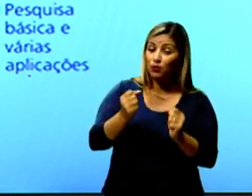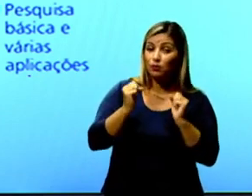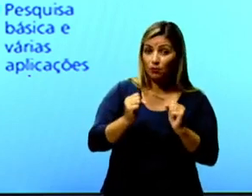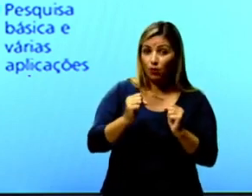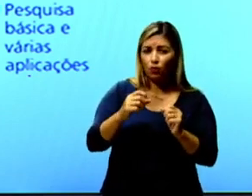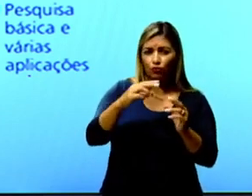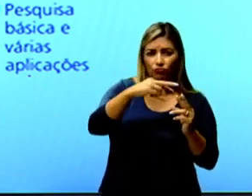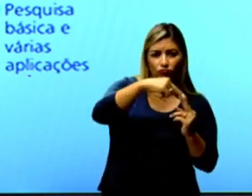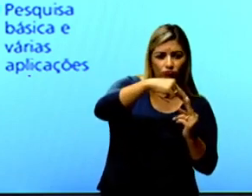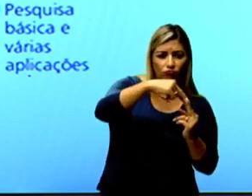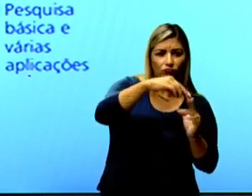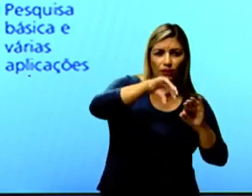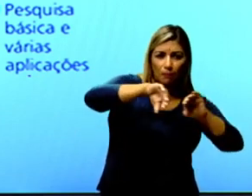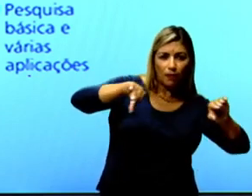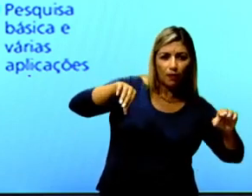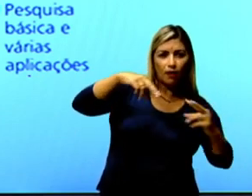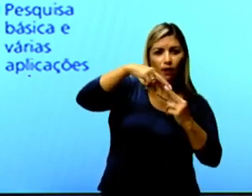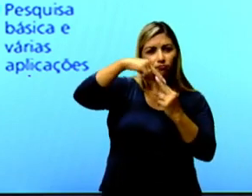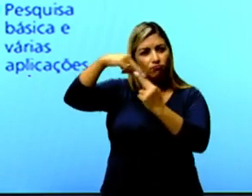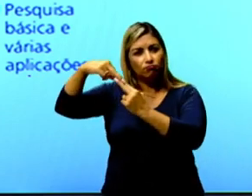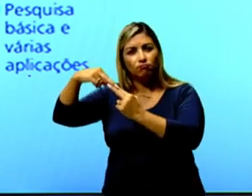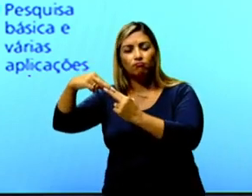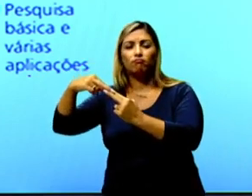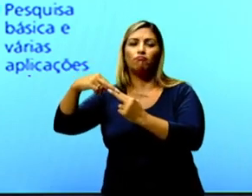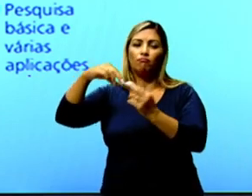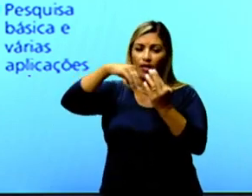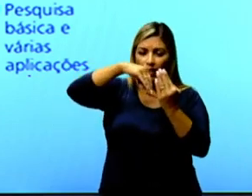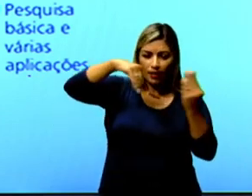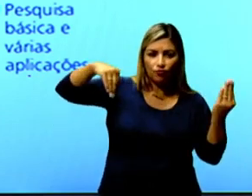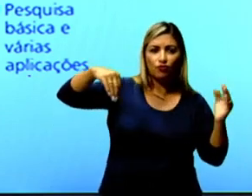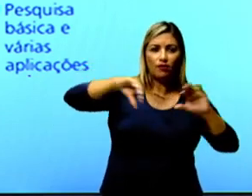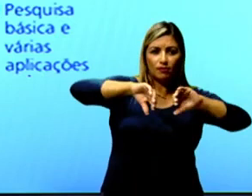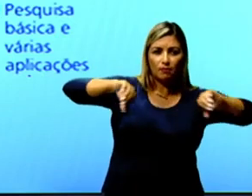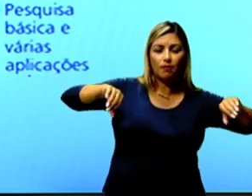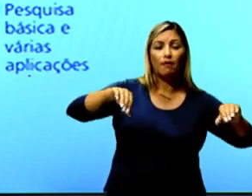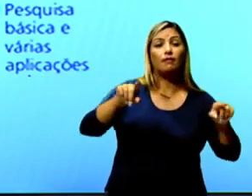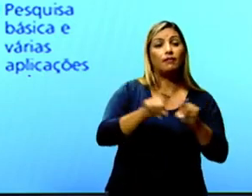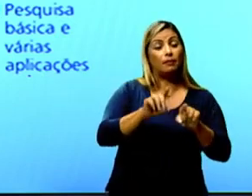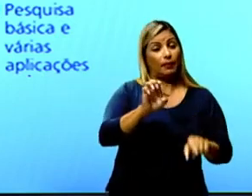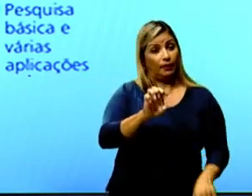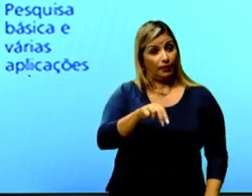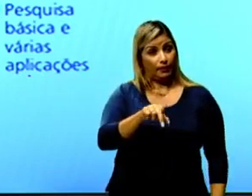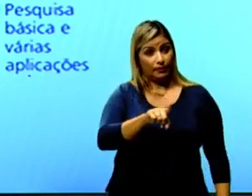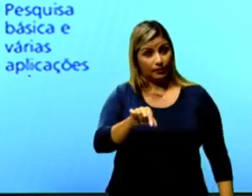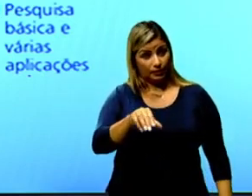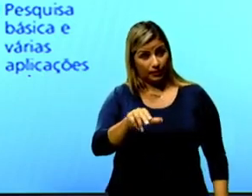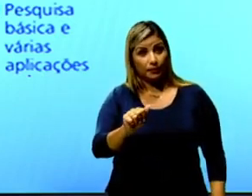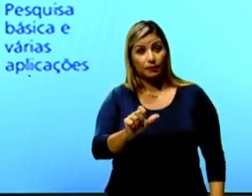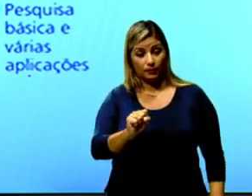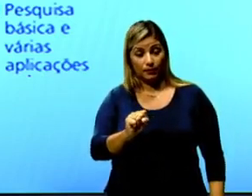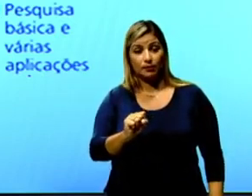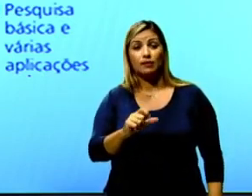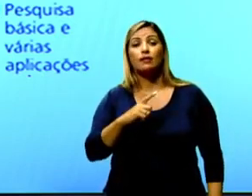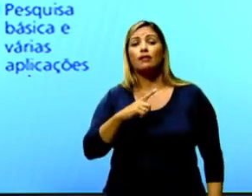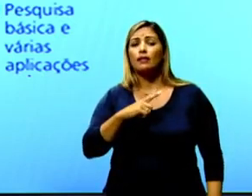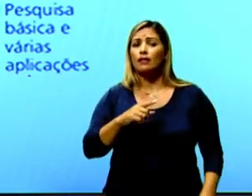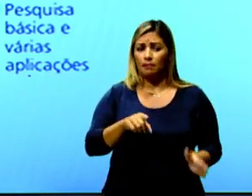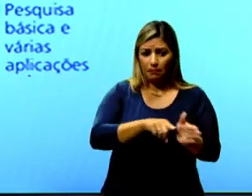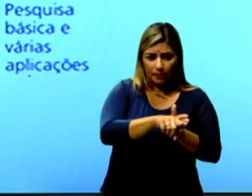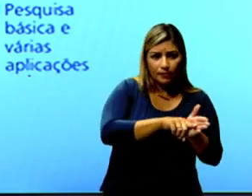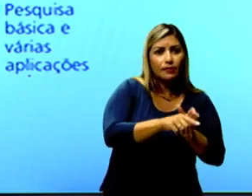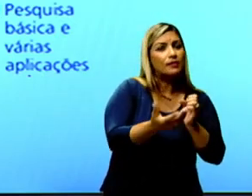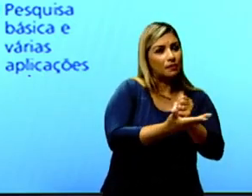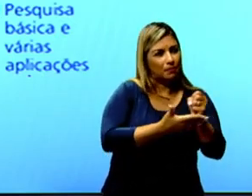retirado, isolado por meio da ação de enzimas também e utilizado em pesquisa